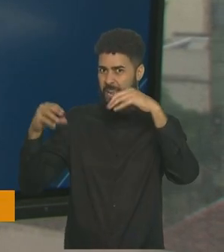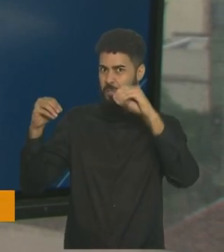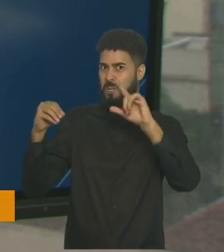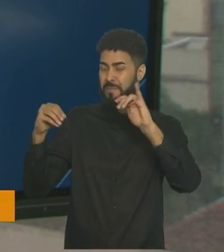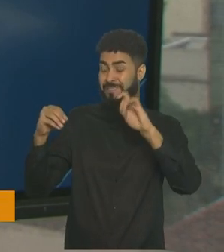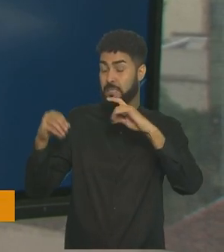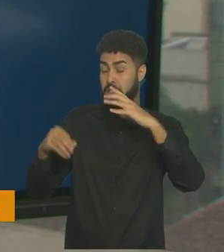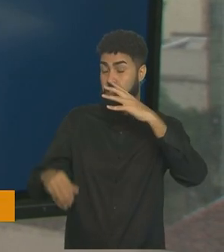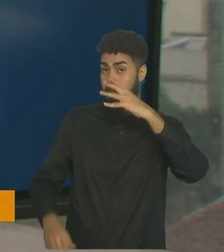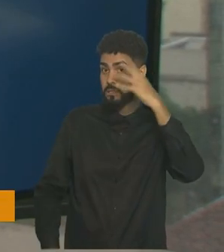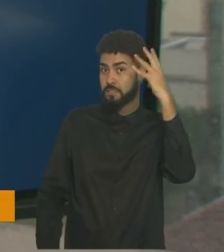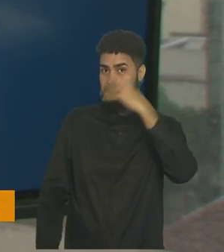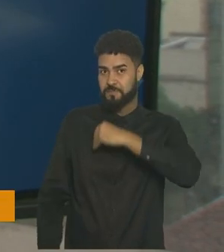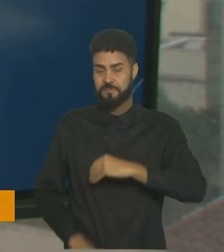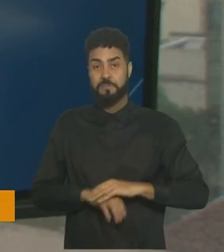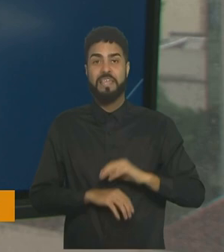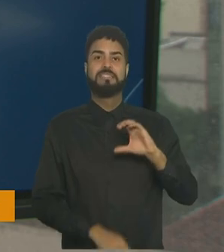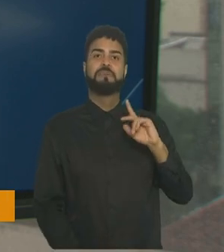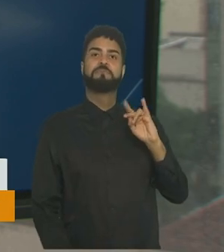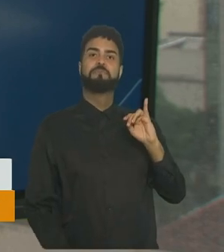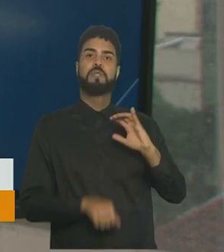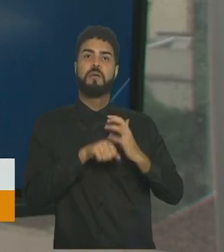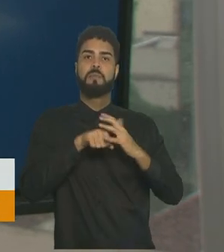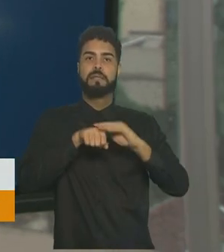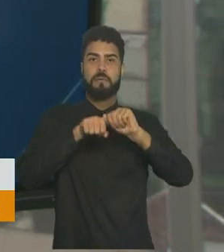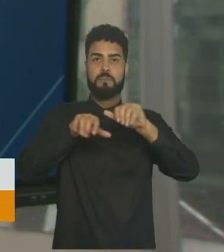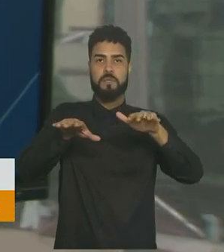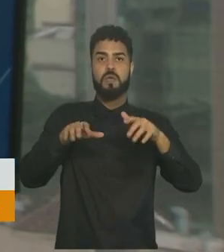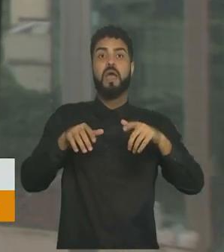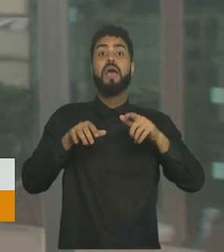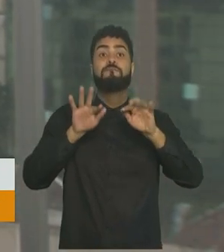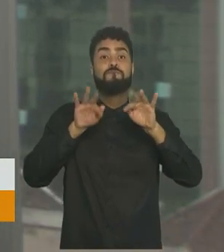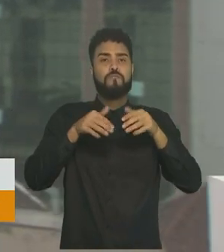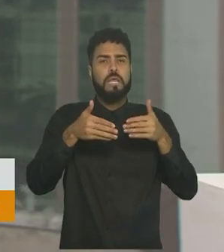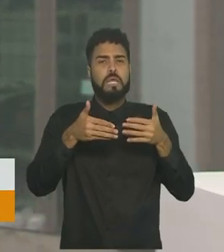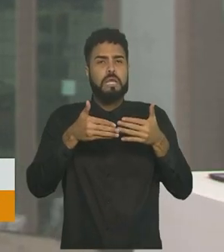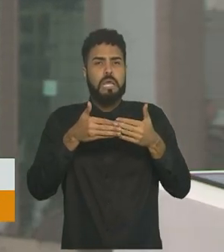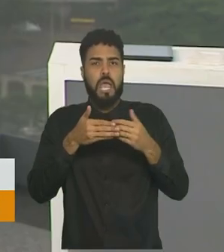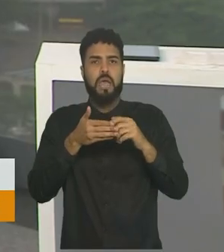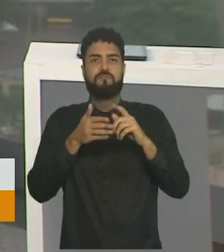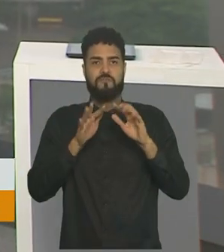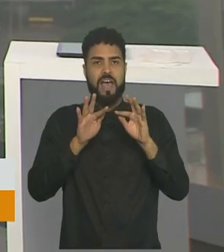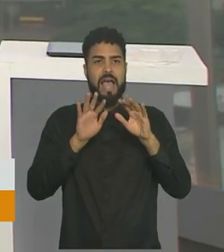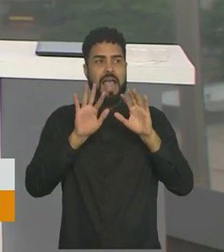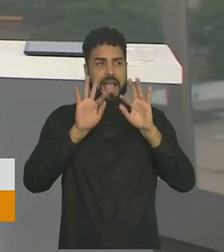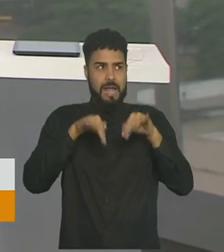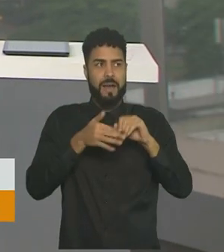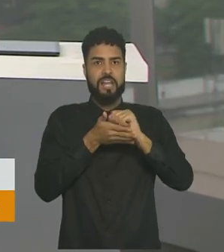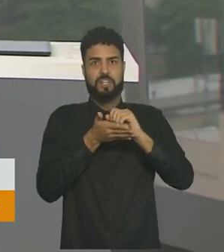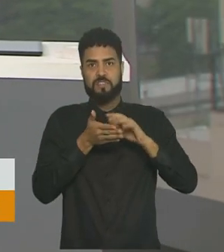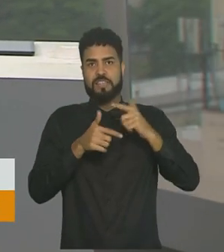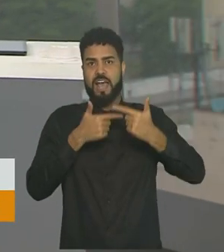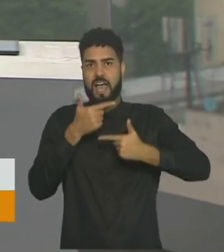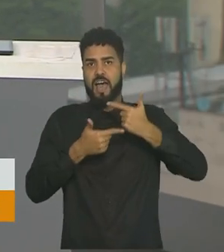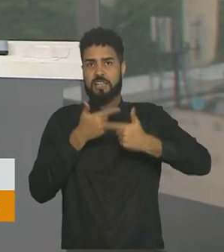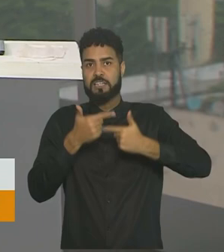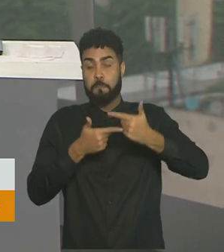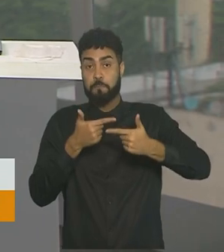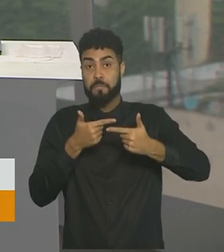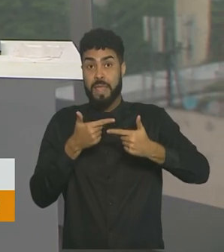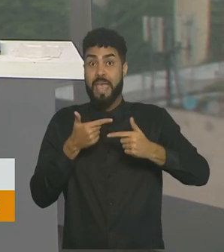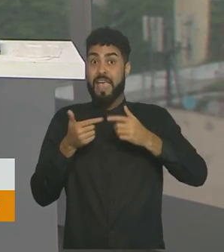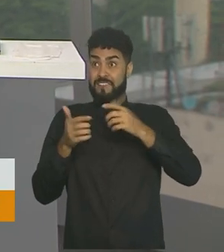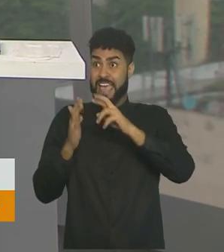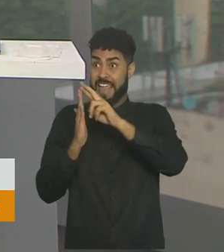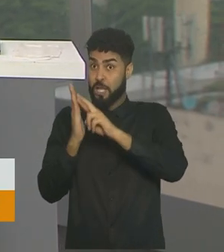muito bonito. A CPI da pandemia vai se aproximando dos últimos dias de atividade. Antes da apresentação do relatório final do